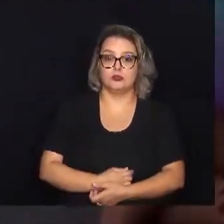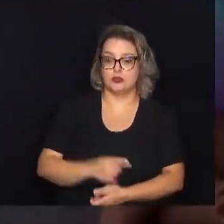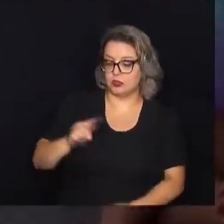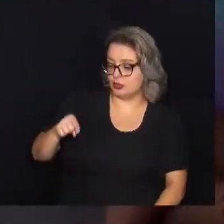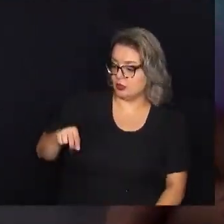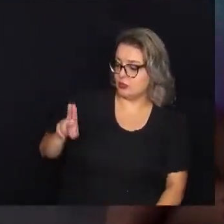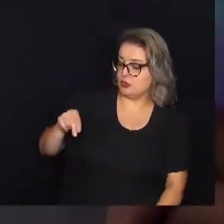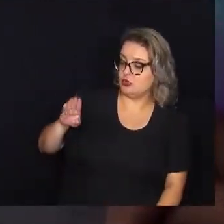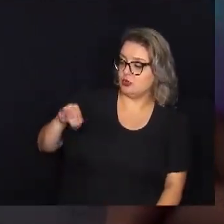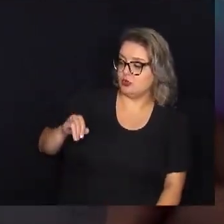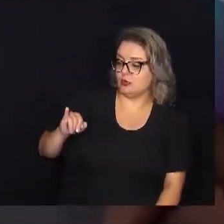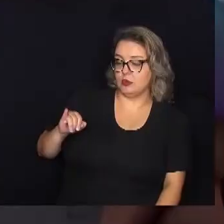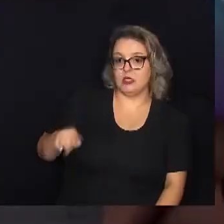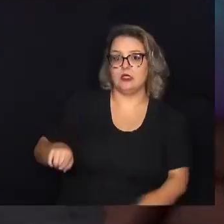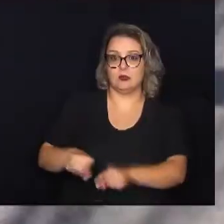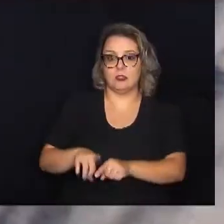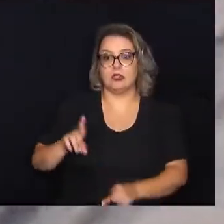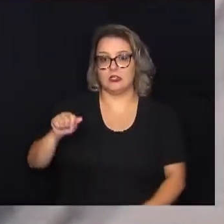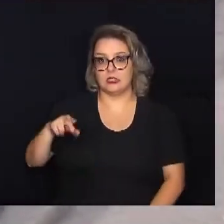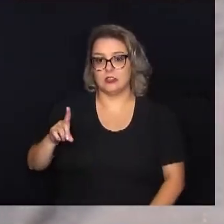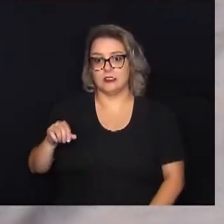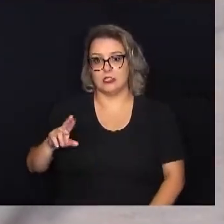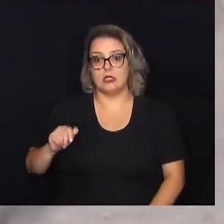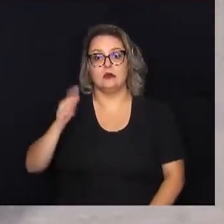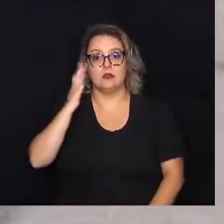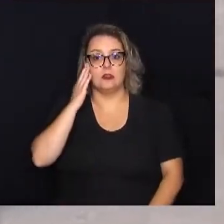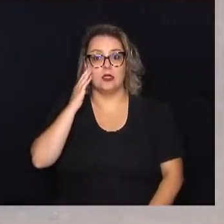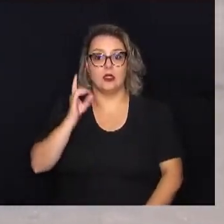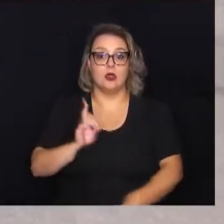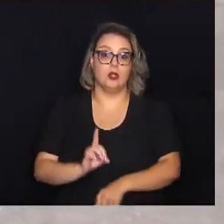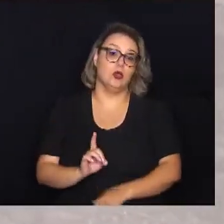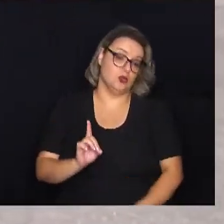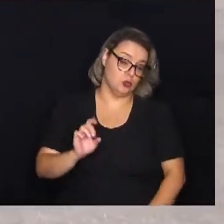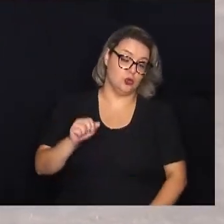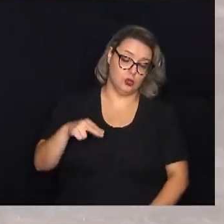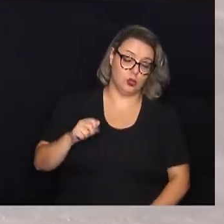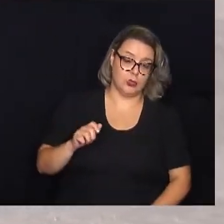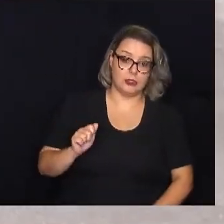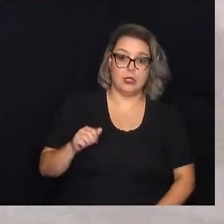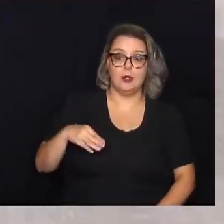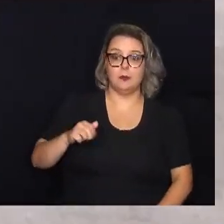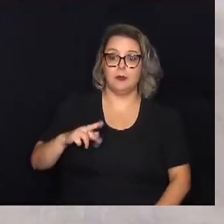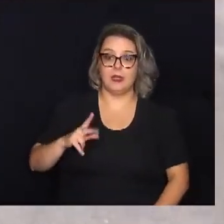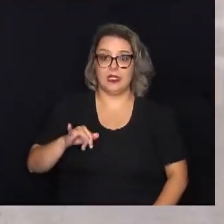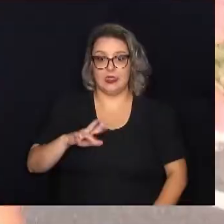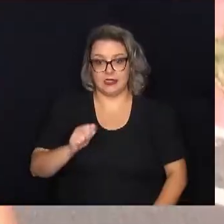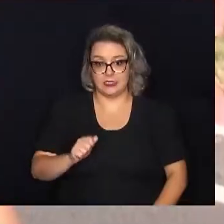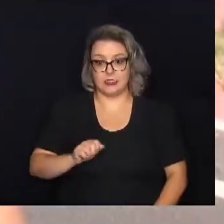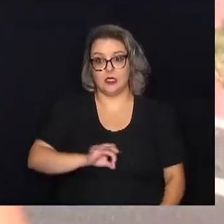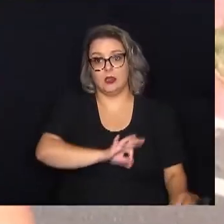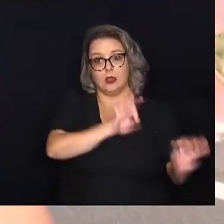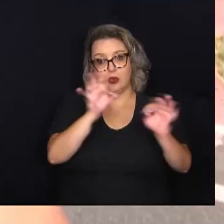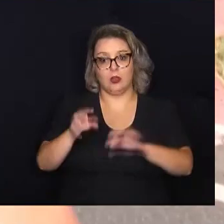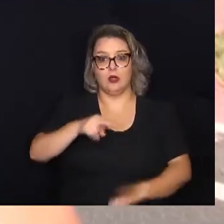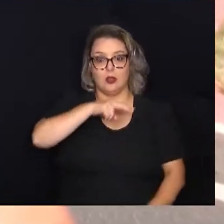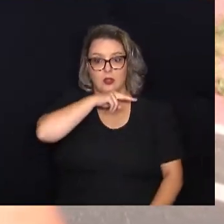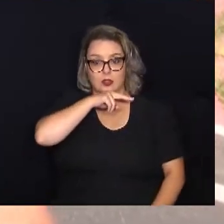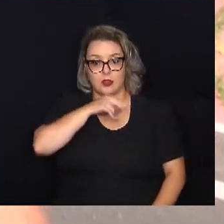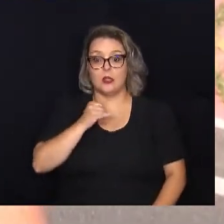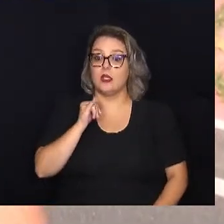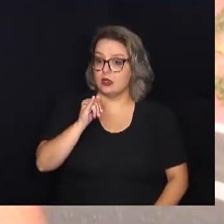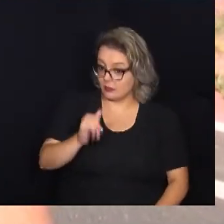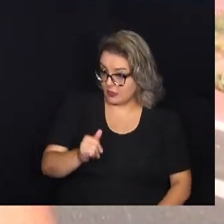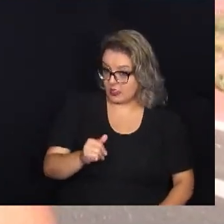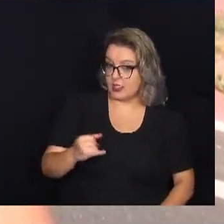da dandara. Eles ficam sabendo. Dona Maria acompanhou o neto durante todo o trajeto. Ela ressalta